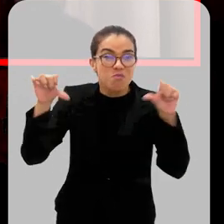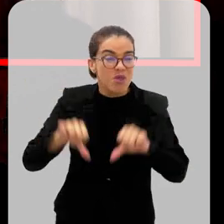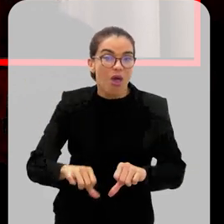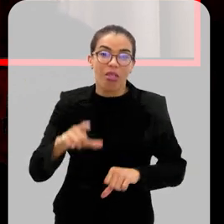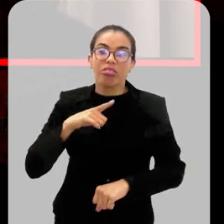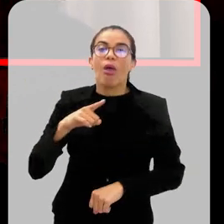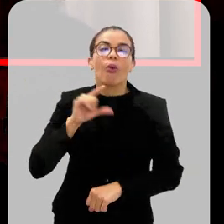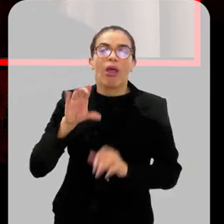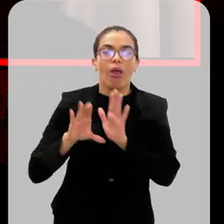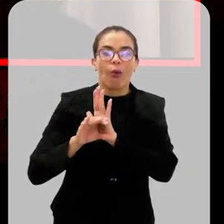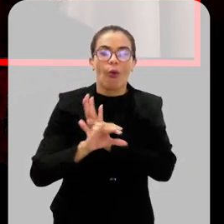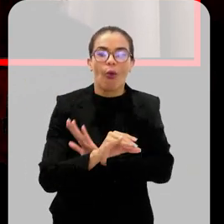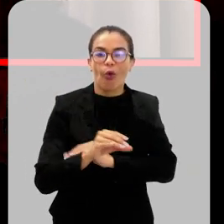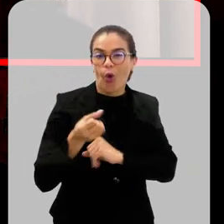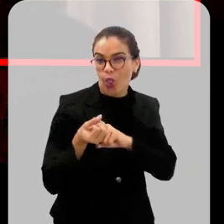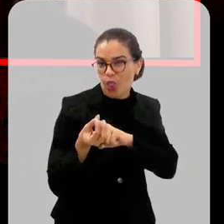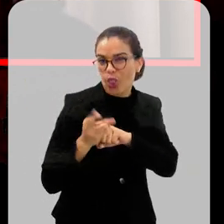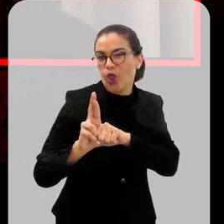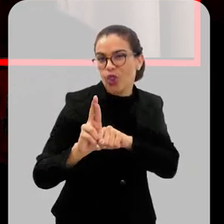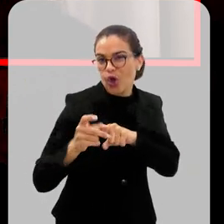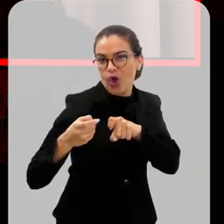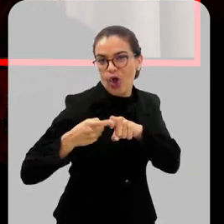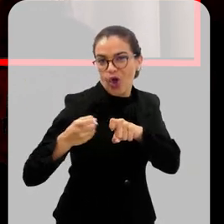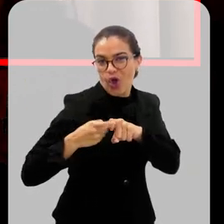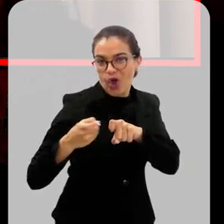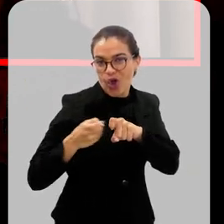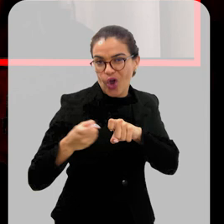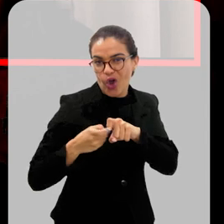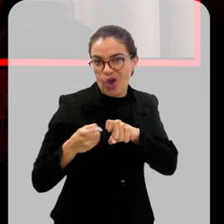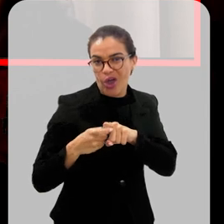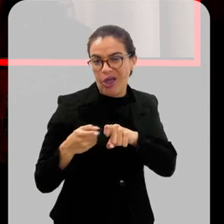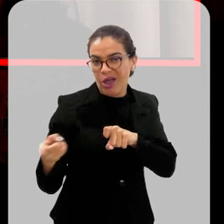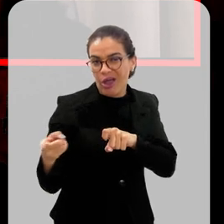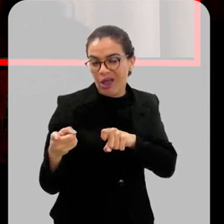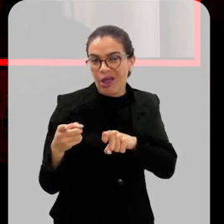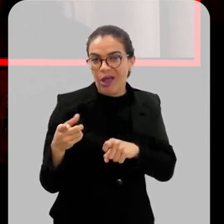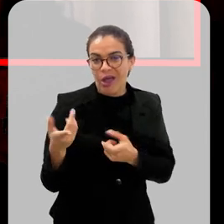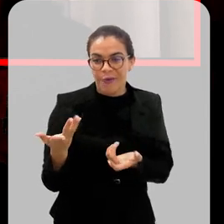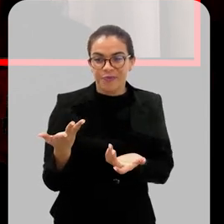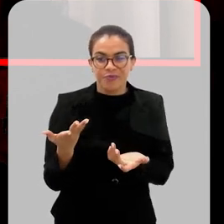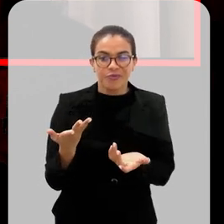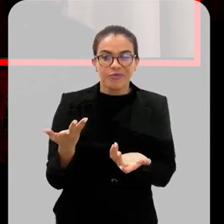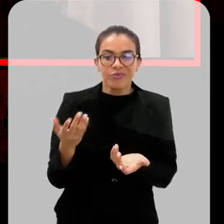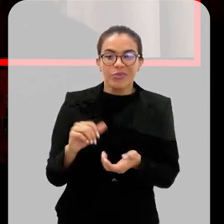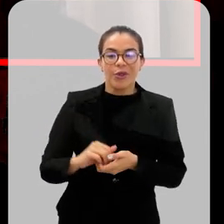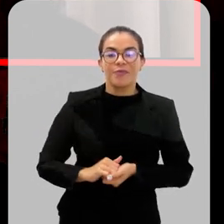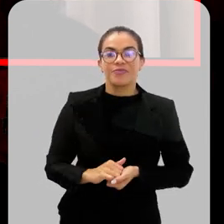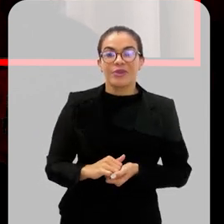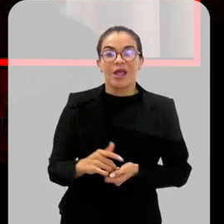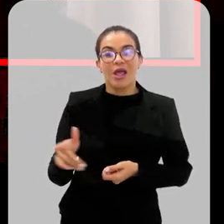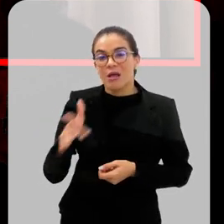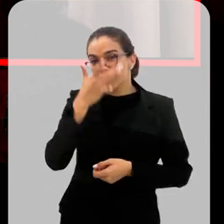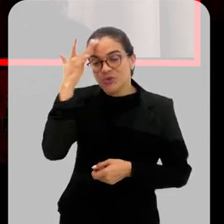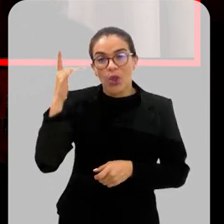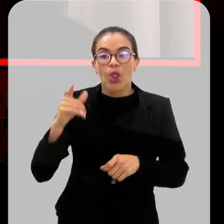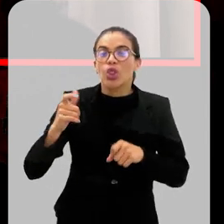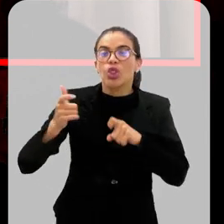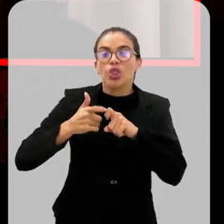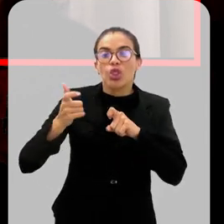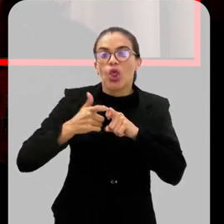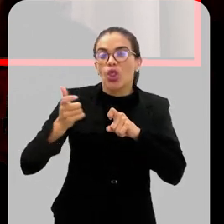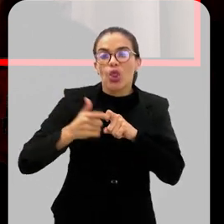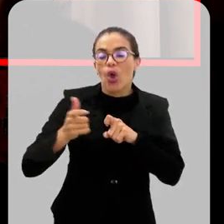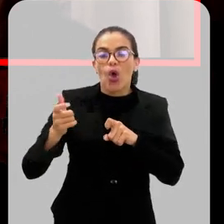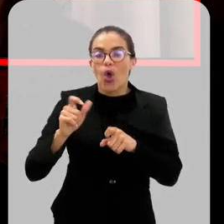Hoje pior que ter o doutor Google, né? Exato. O sujeito que não é médico, ele quer se consultar com o doutor do